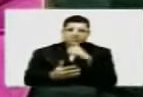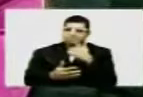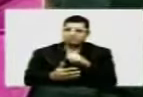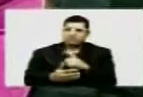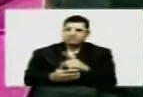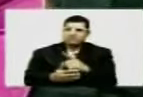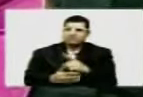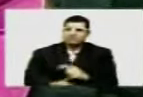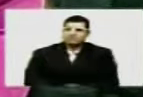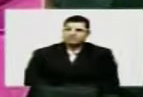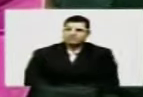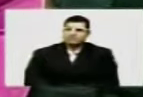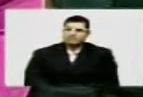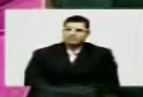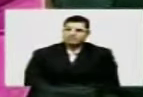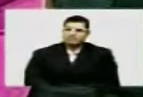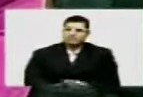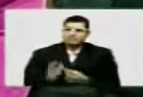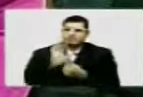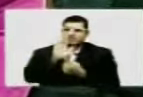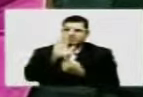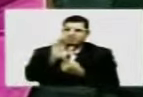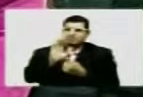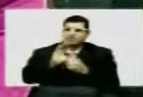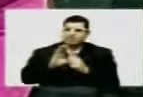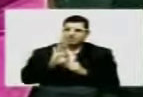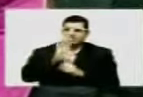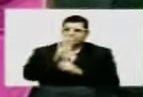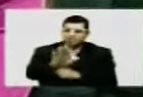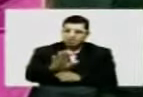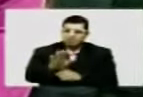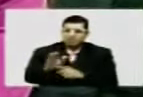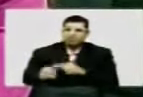Não dá para defender o indefensável.